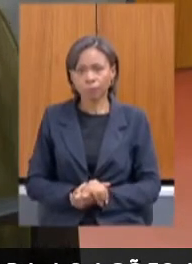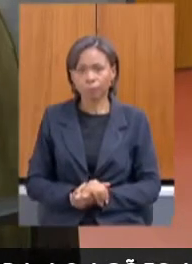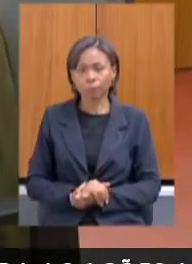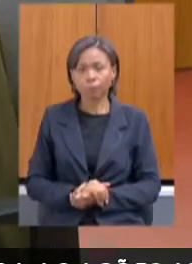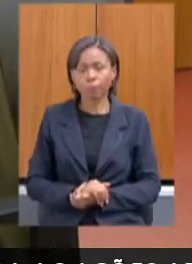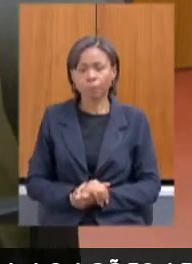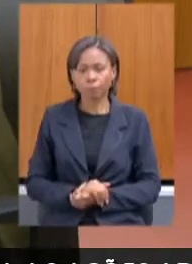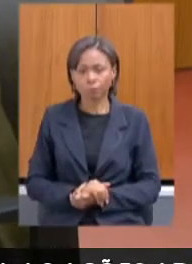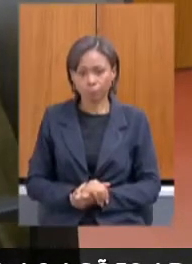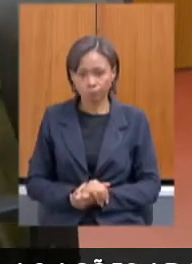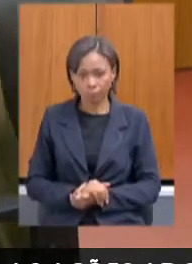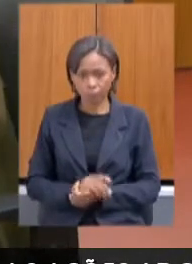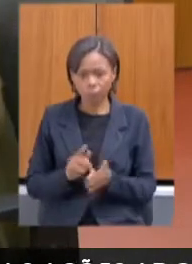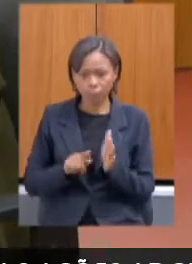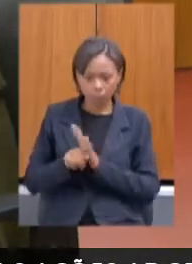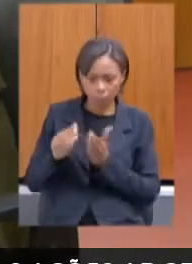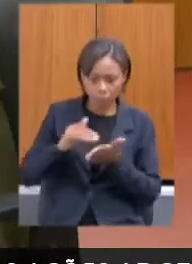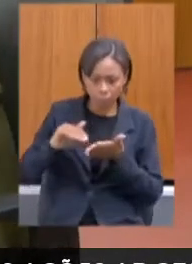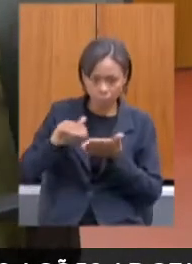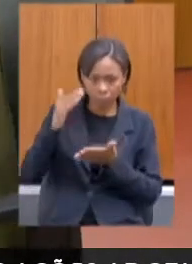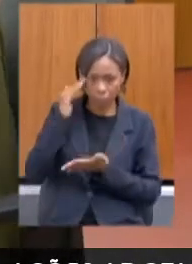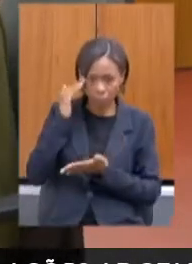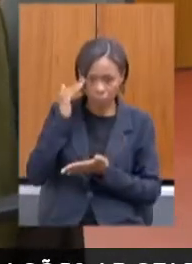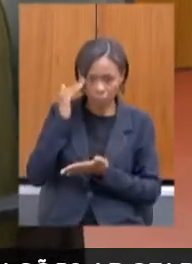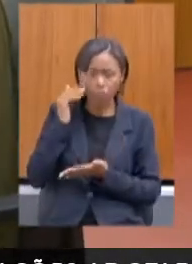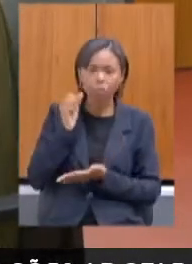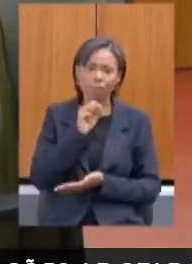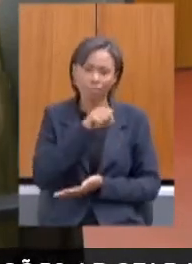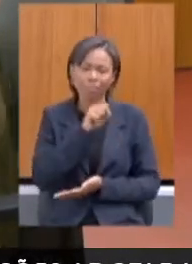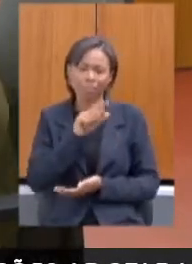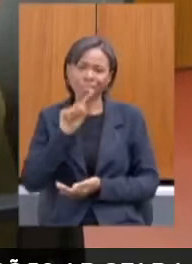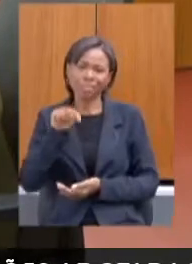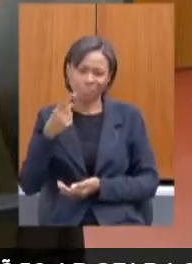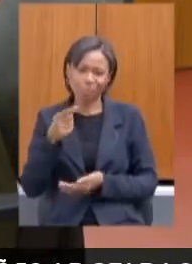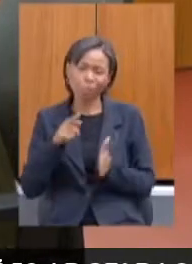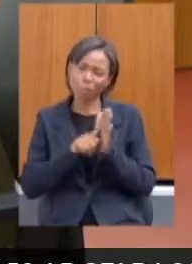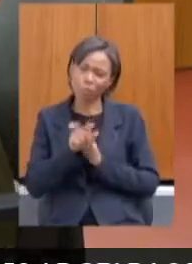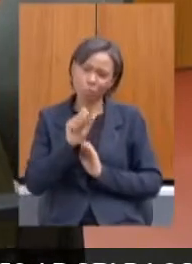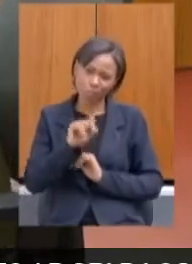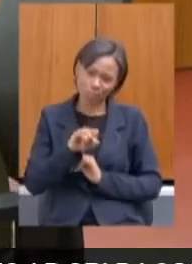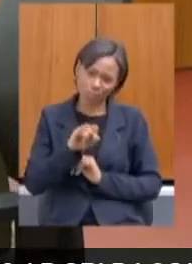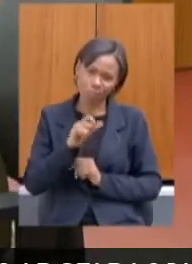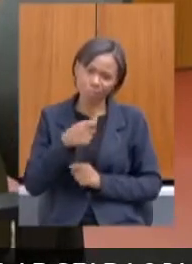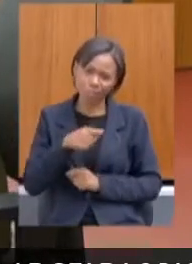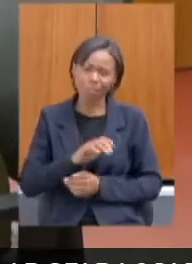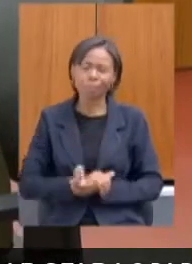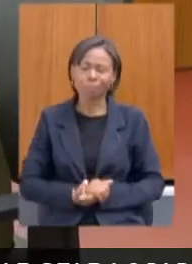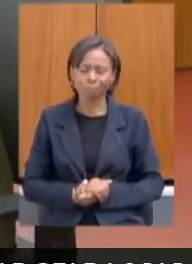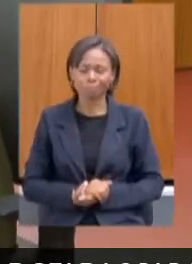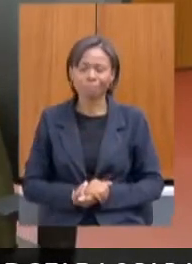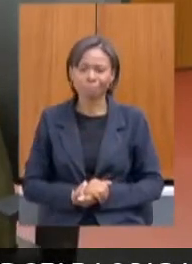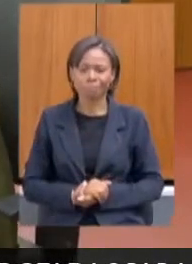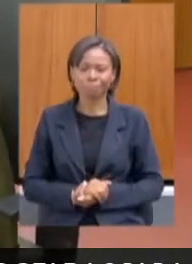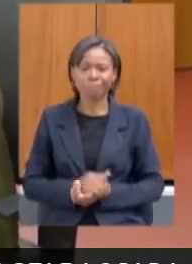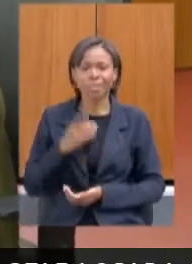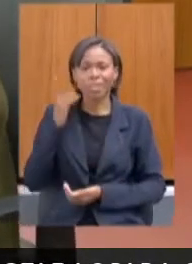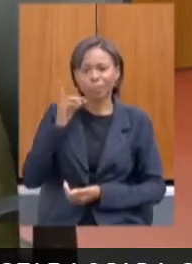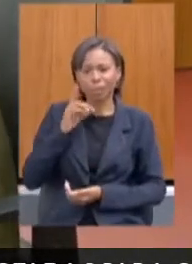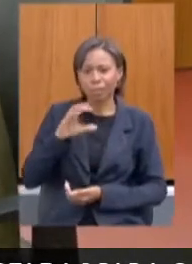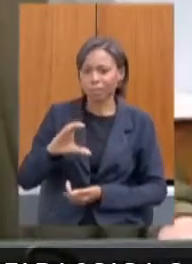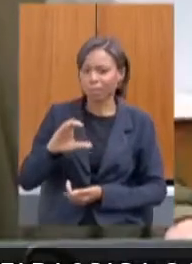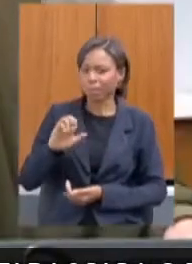Conseguiu entender, secretária? Sim, qualquer coisa eu pergunto para ele. Ok. Boa tarde, deputado Celinho do Sintrocel.